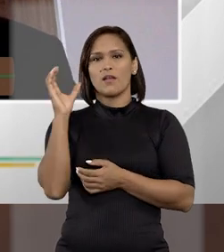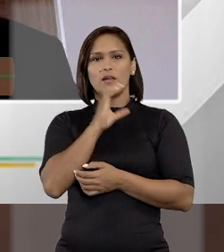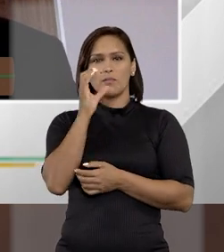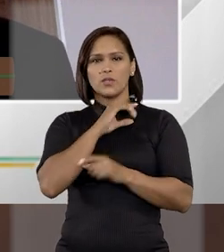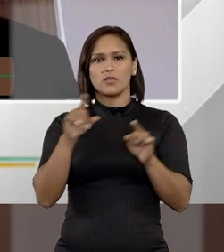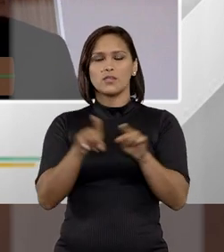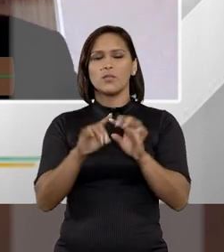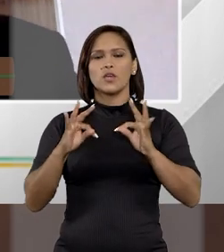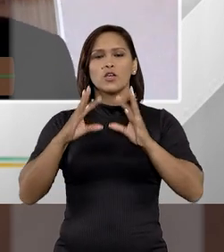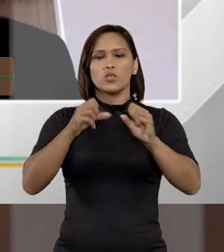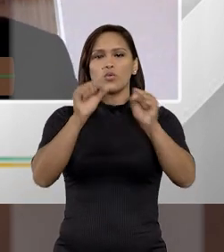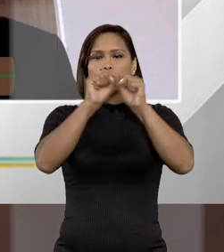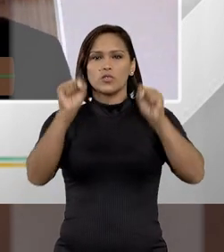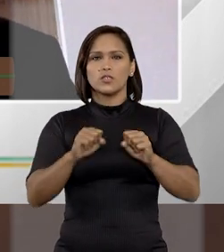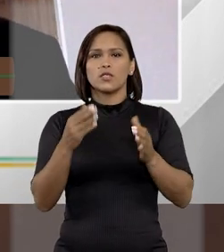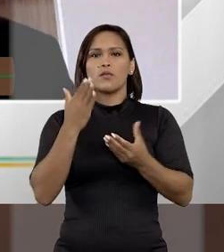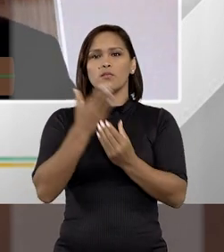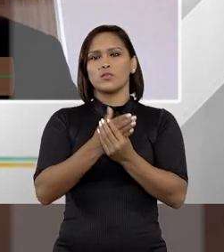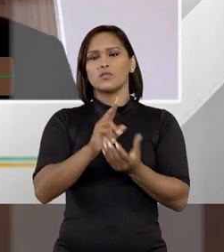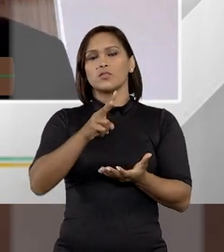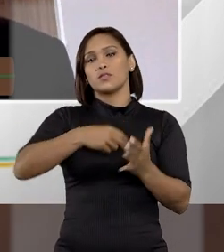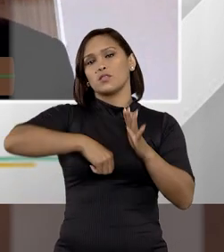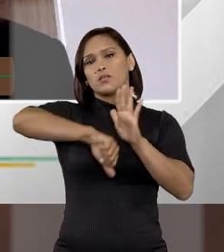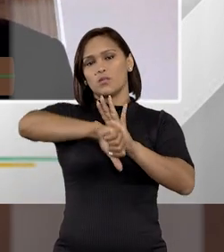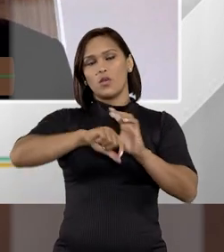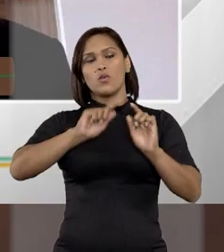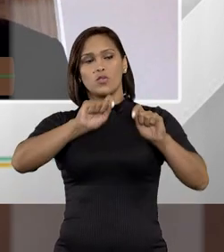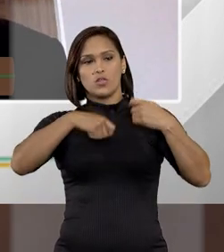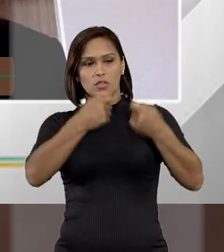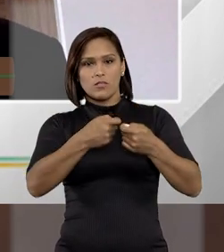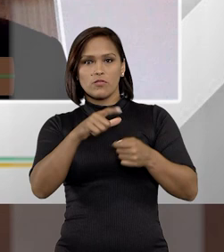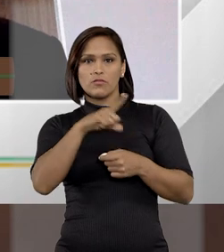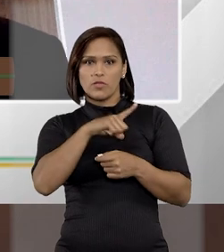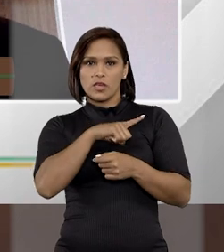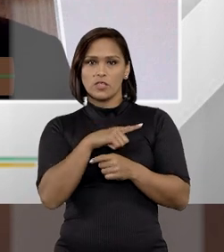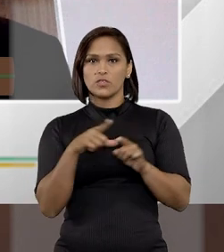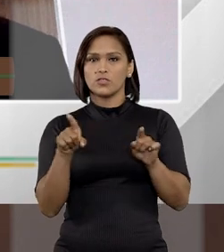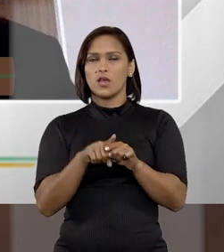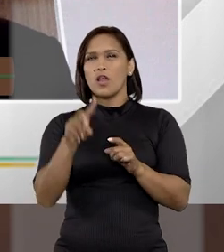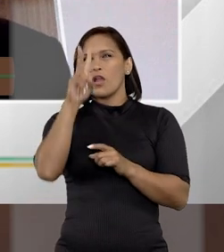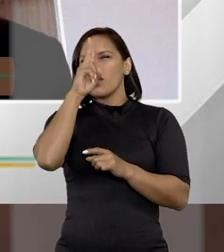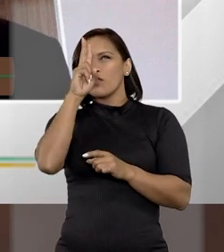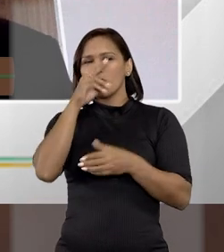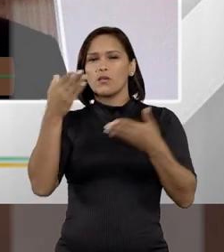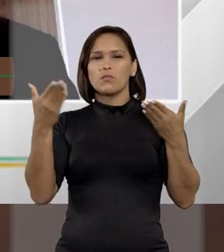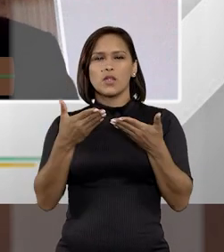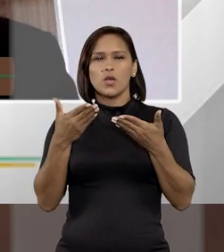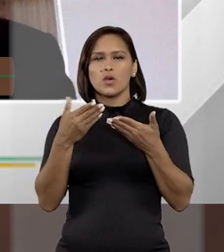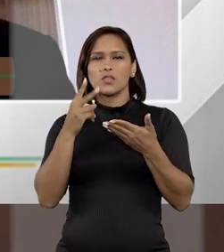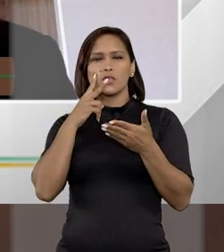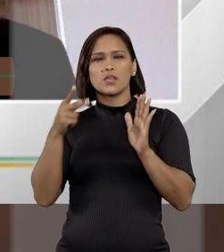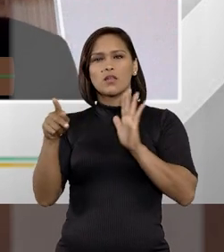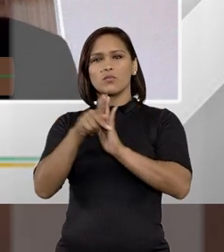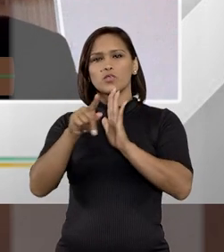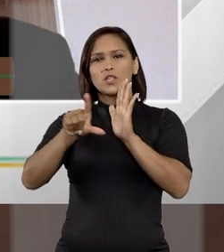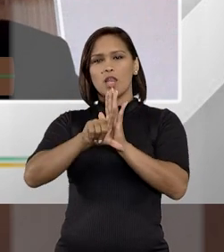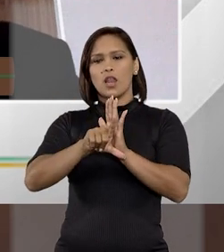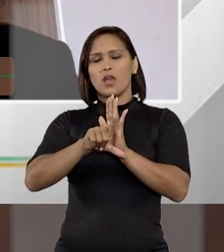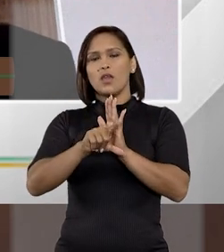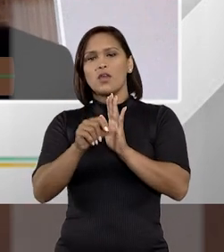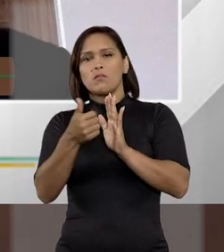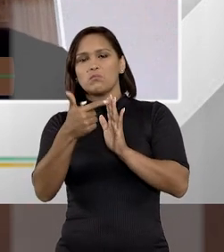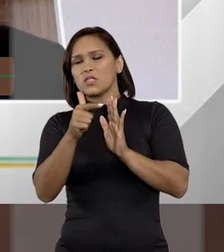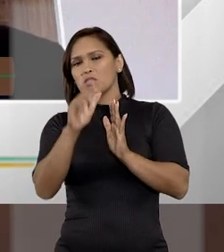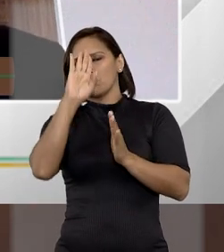ao todo o sistema processual criminal. Então é algo que a gente defende também, agora não me recordo se isso está no projeto novo